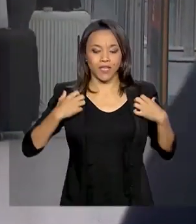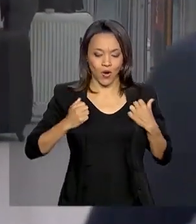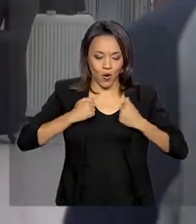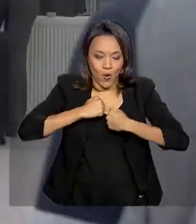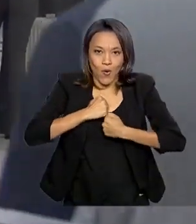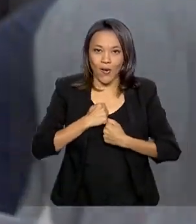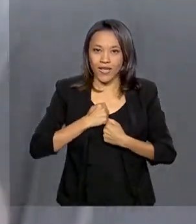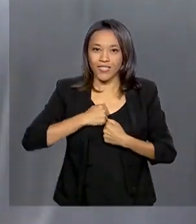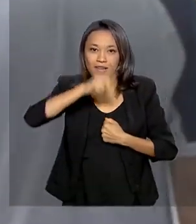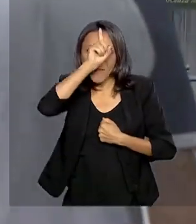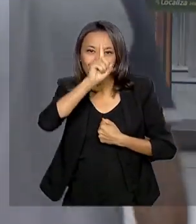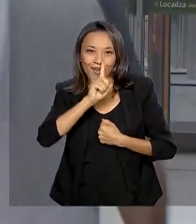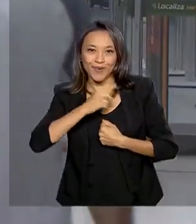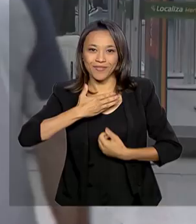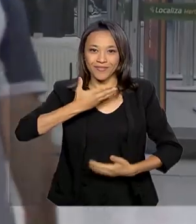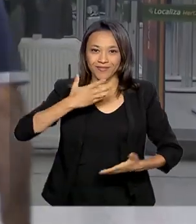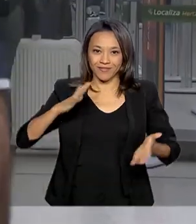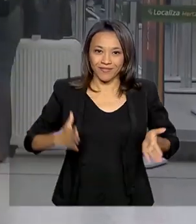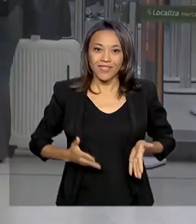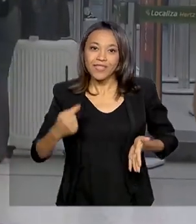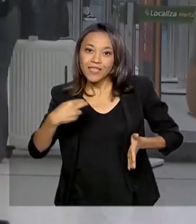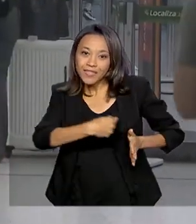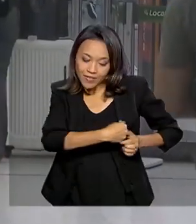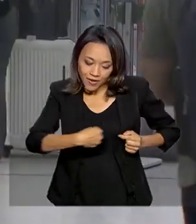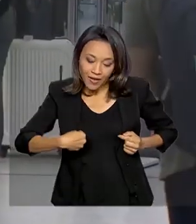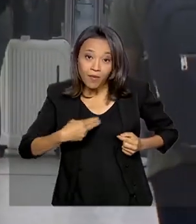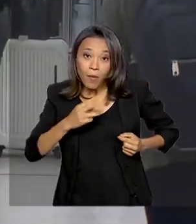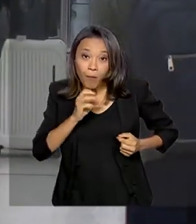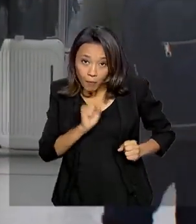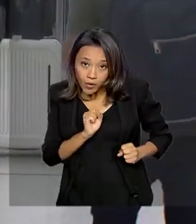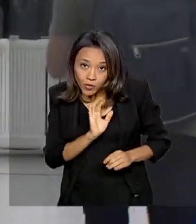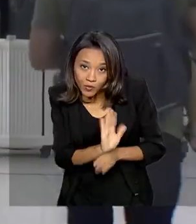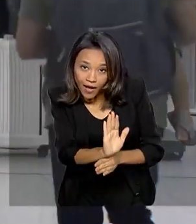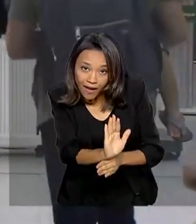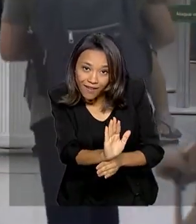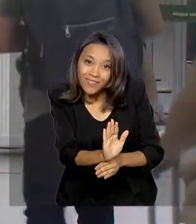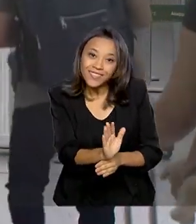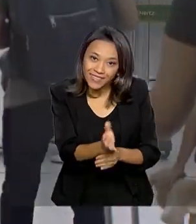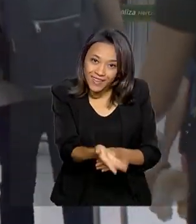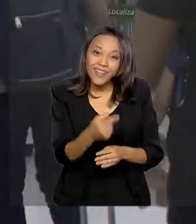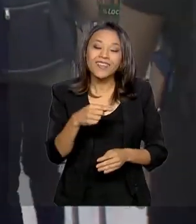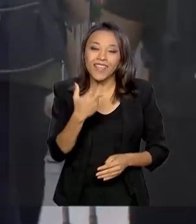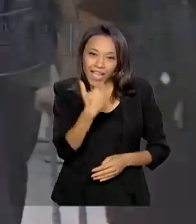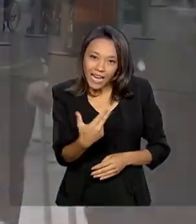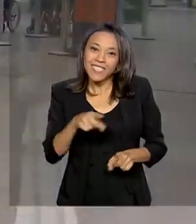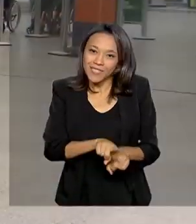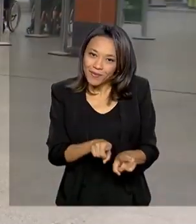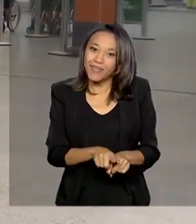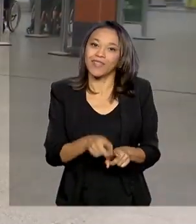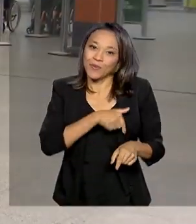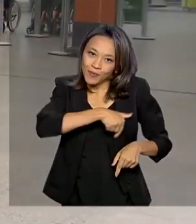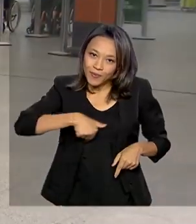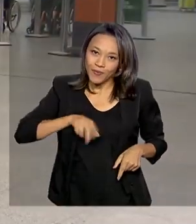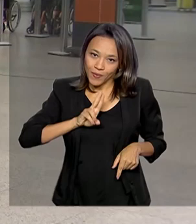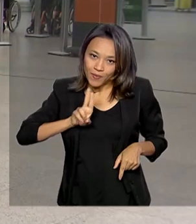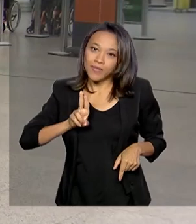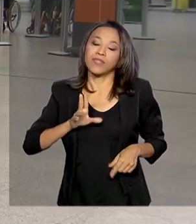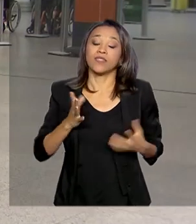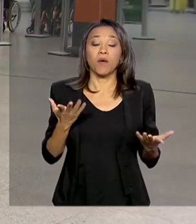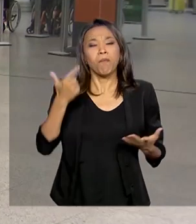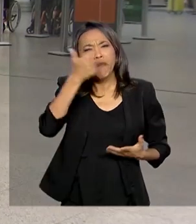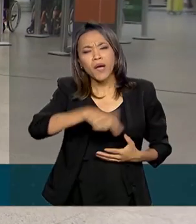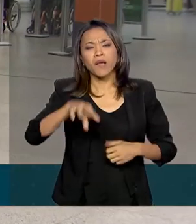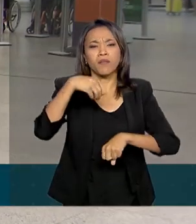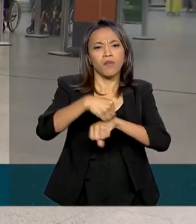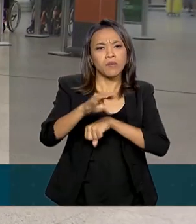funcionários que usam um colete amarelo com a frase Posso Ajudar ou, em inglês, May I Help You? Bom, para mais informações sobre